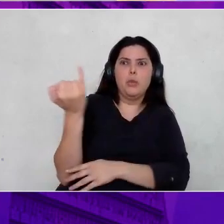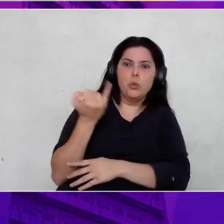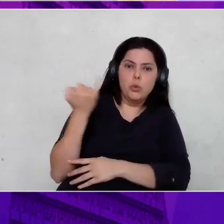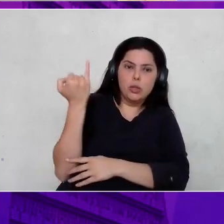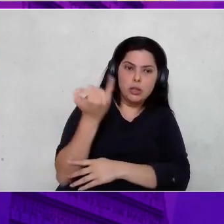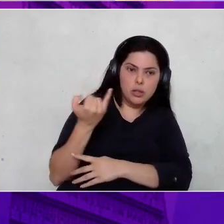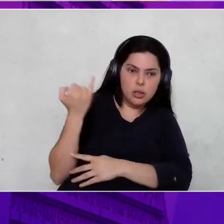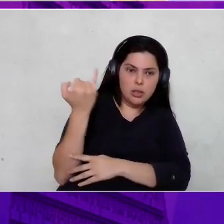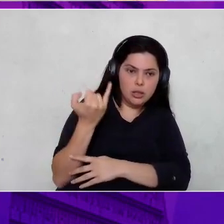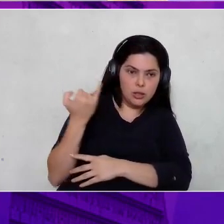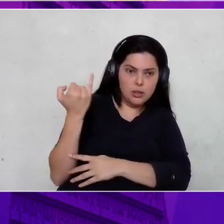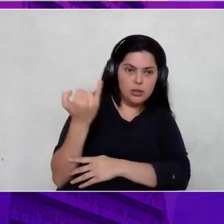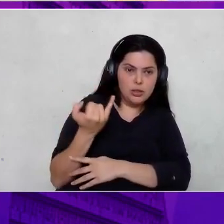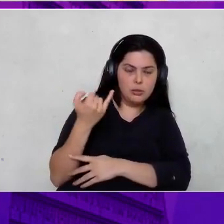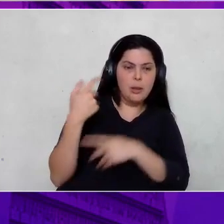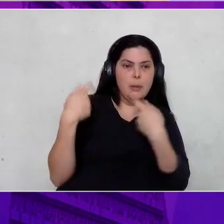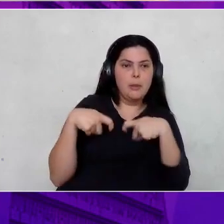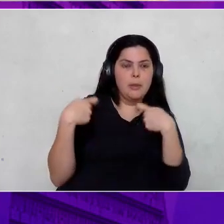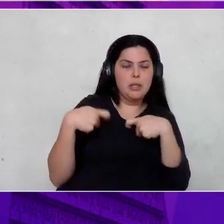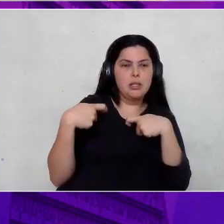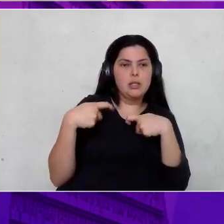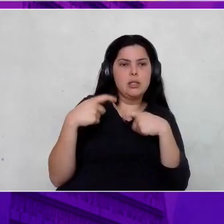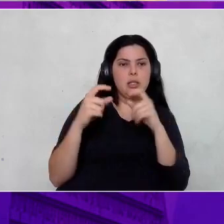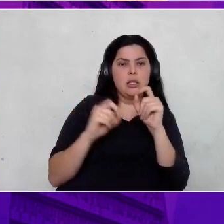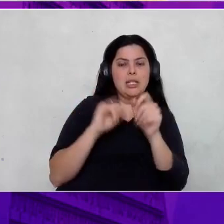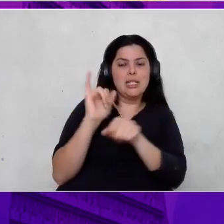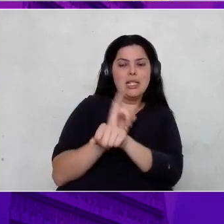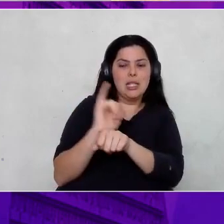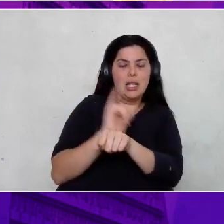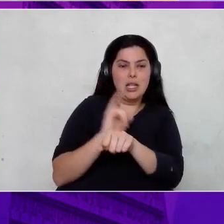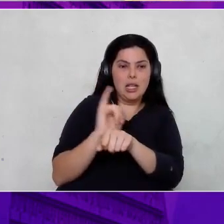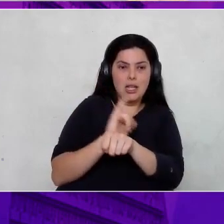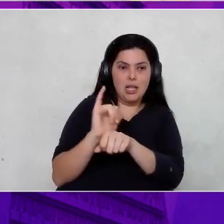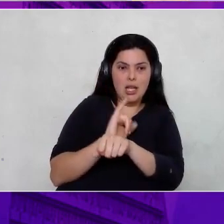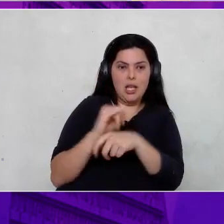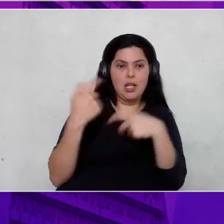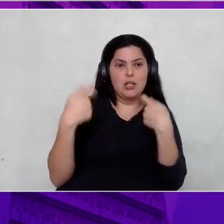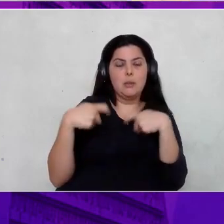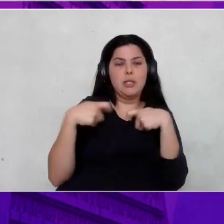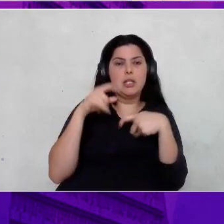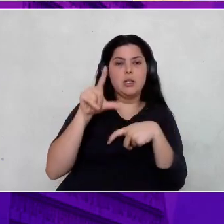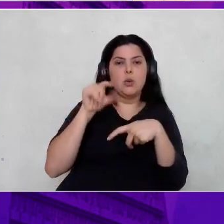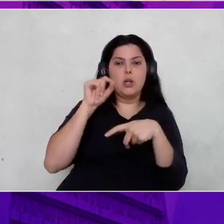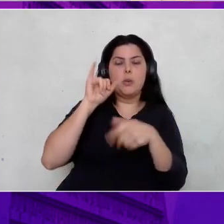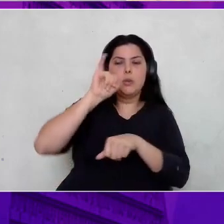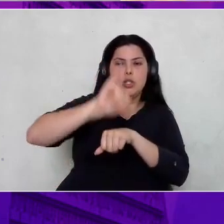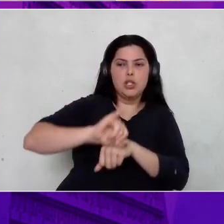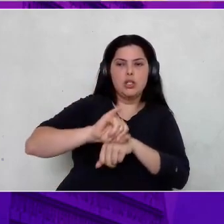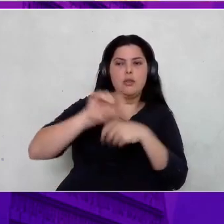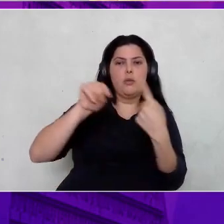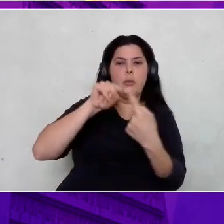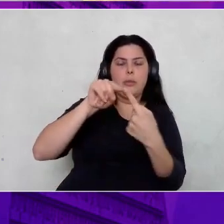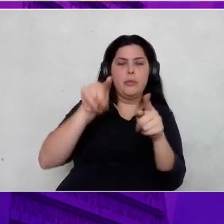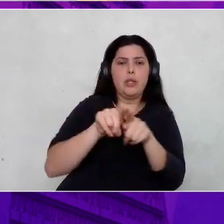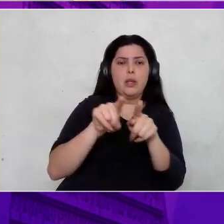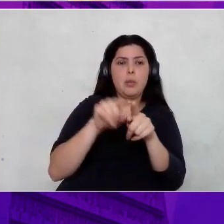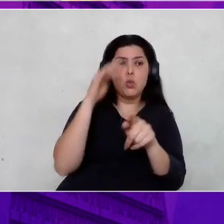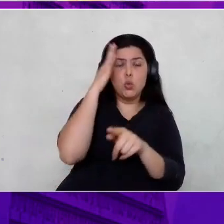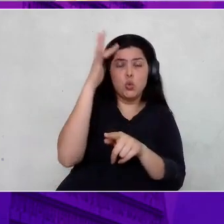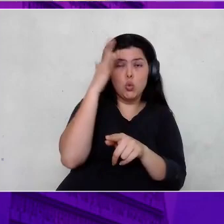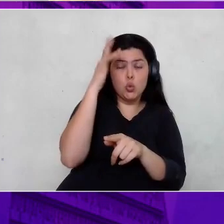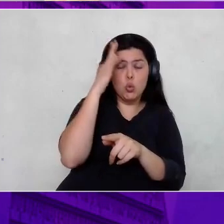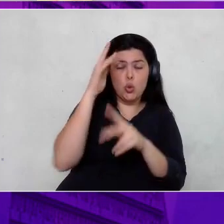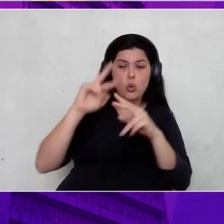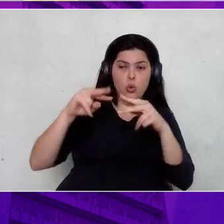Mas você precisa ter uma estratégia, você precisa definir objetivos e metas, um sonho de transição. Se